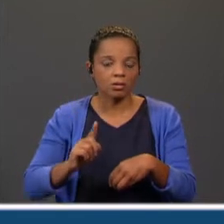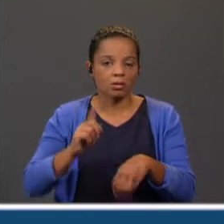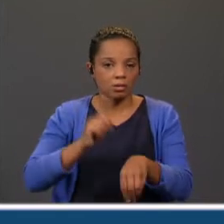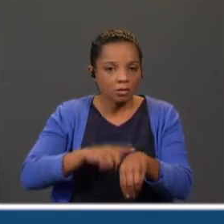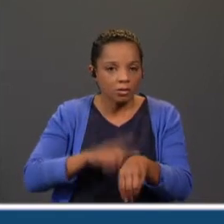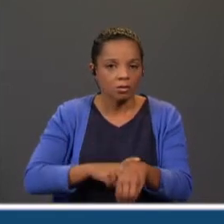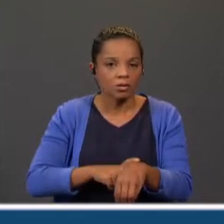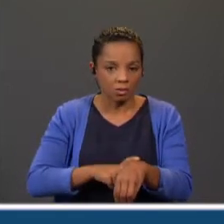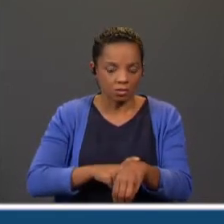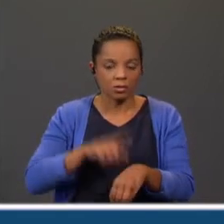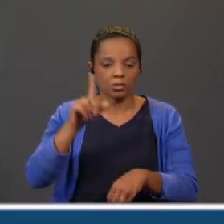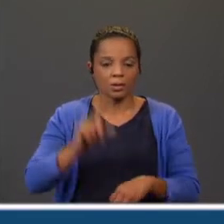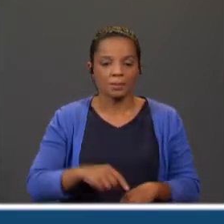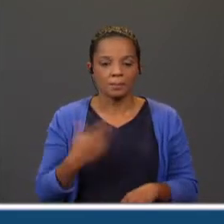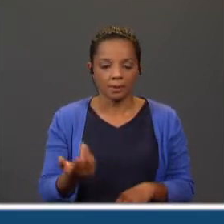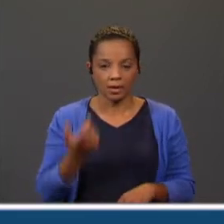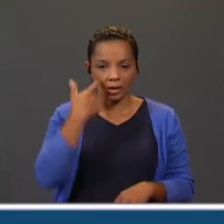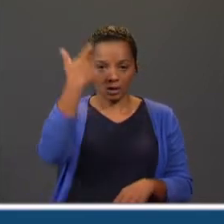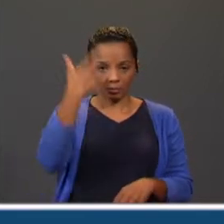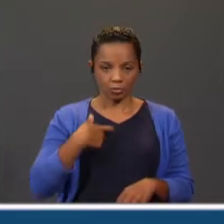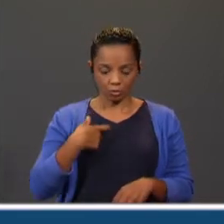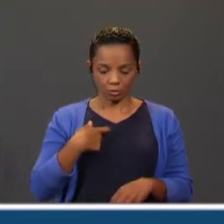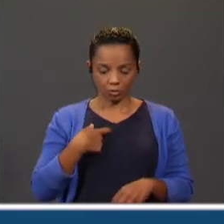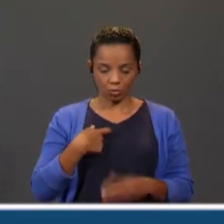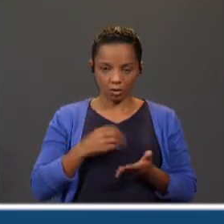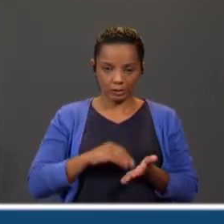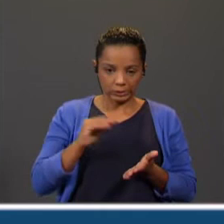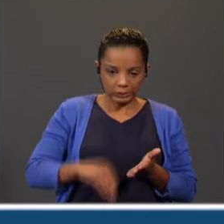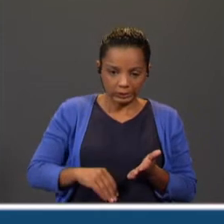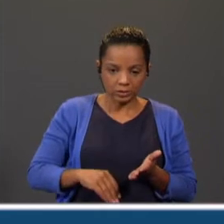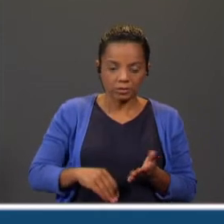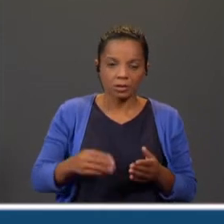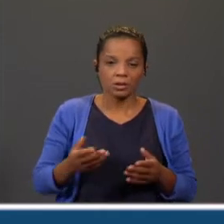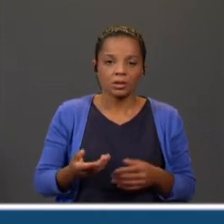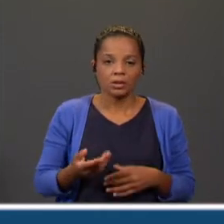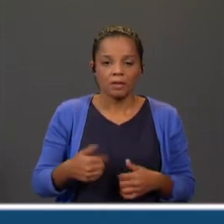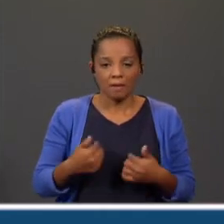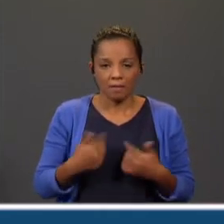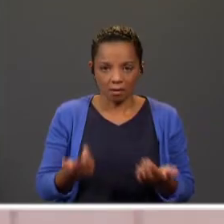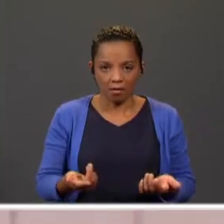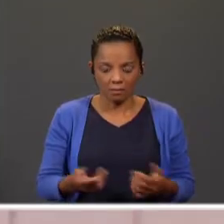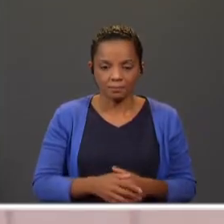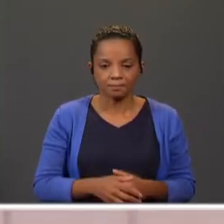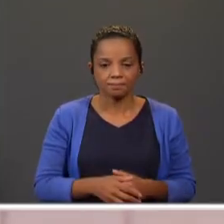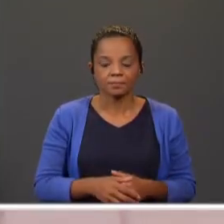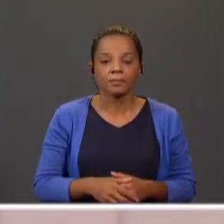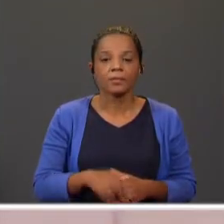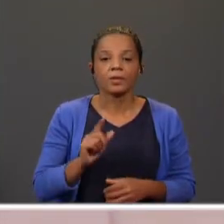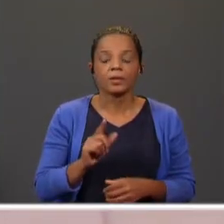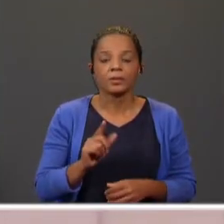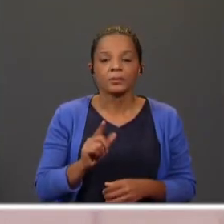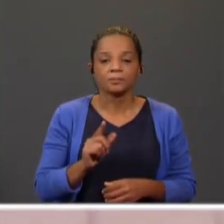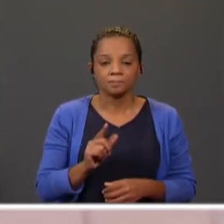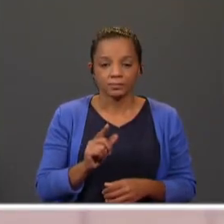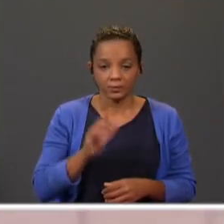a identificação de quem organiza ou promove o evento ou a sua assinatura. Agora, nós estivemos a ver que